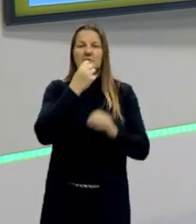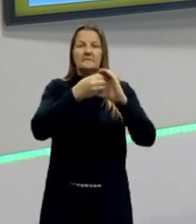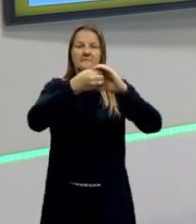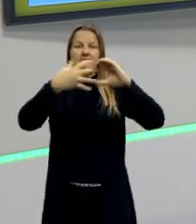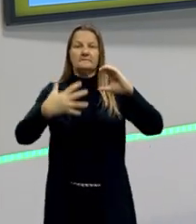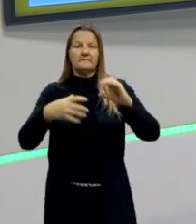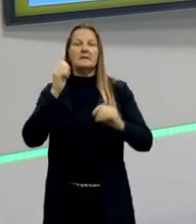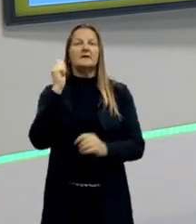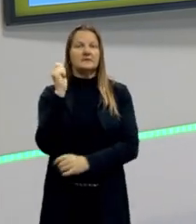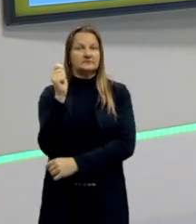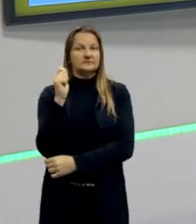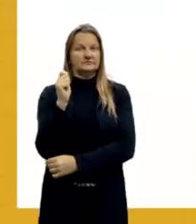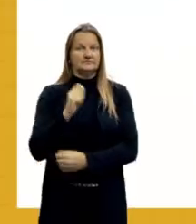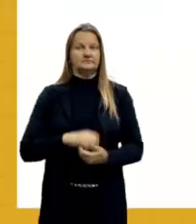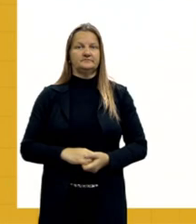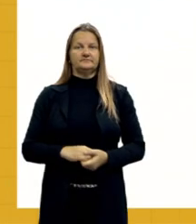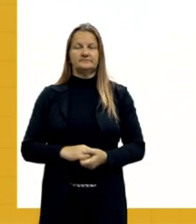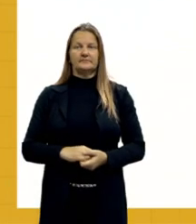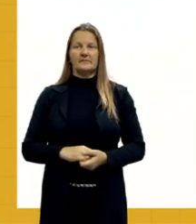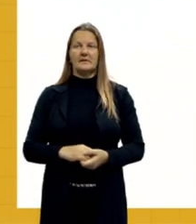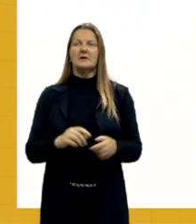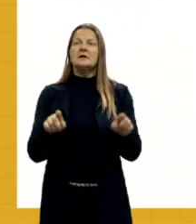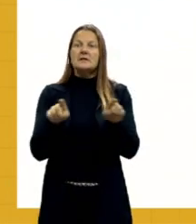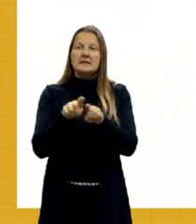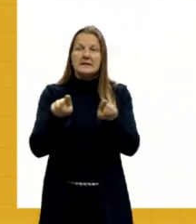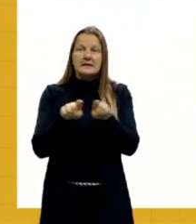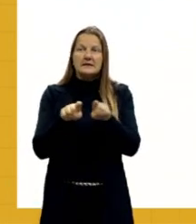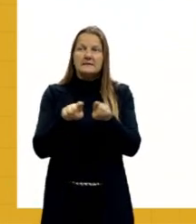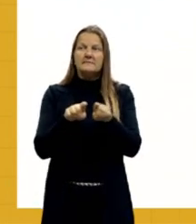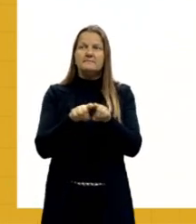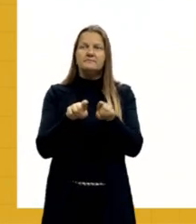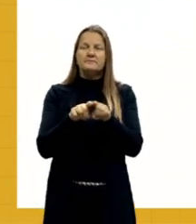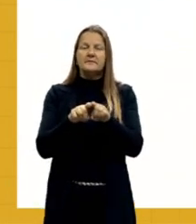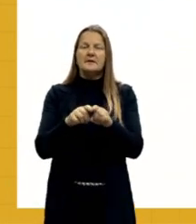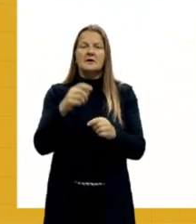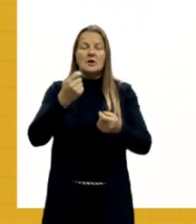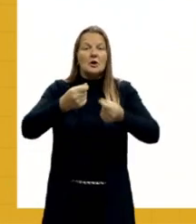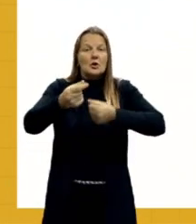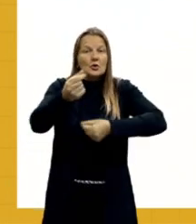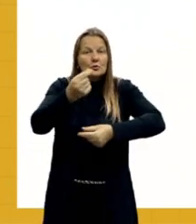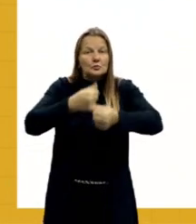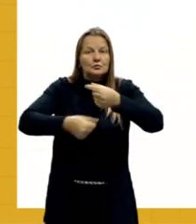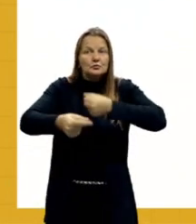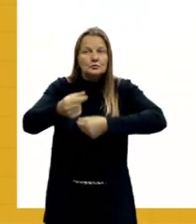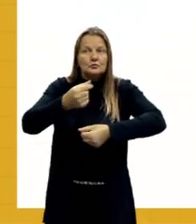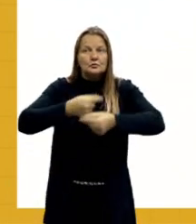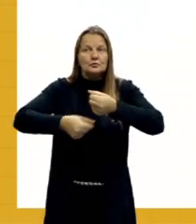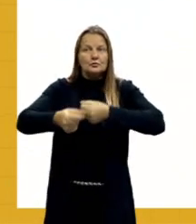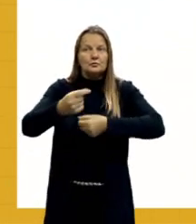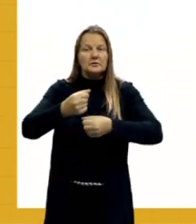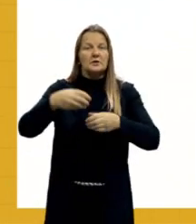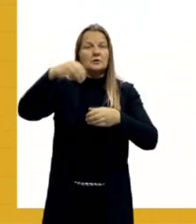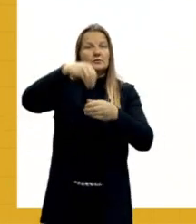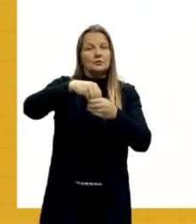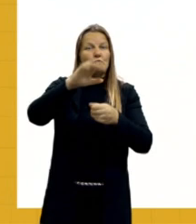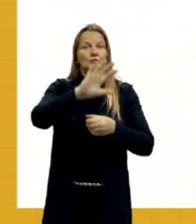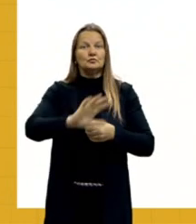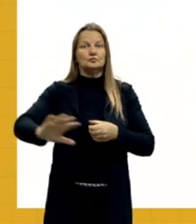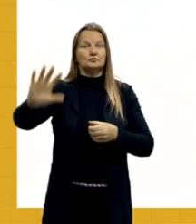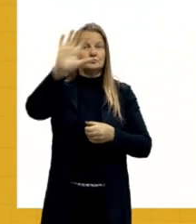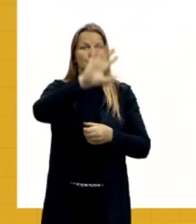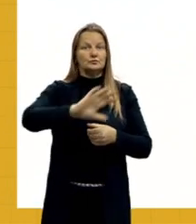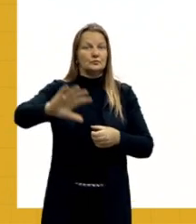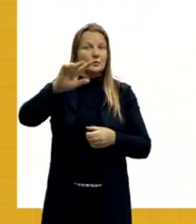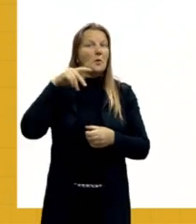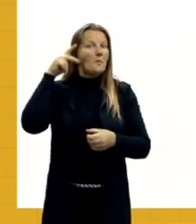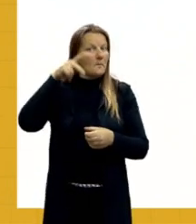coloca-se na economia, aí dentro do cenário político, é que a cada